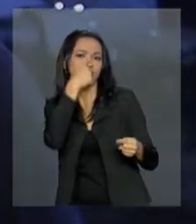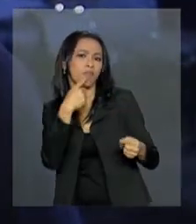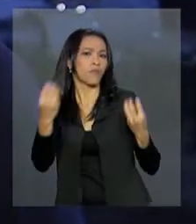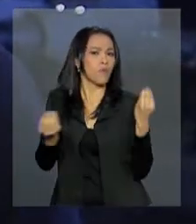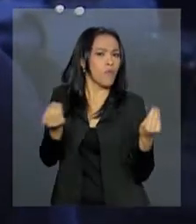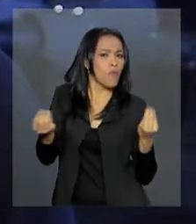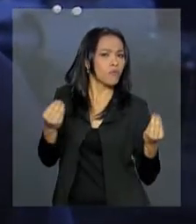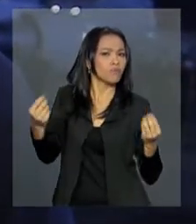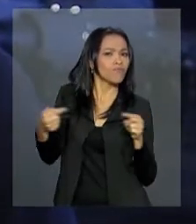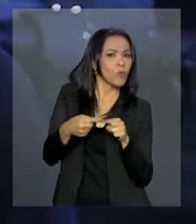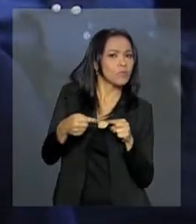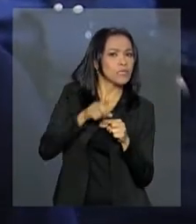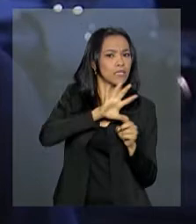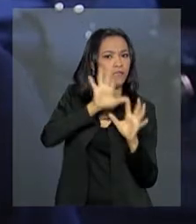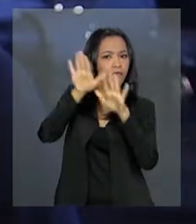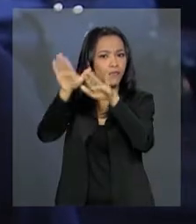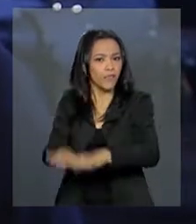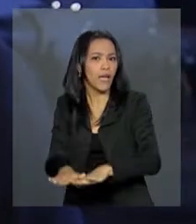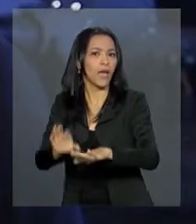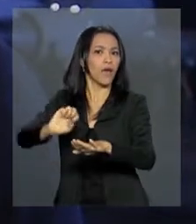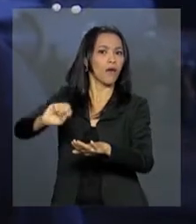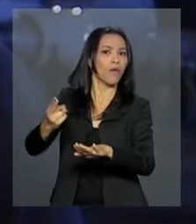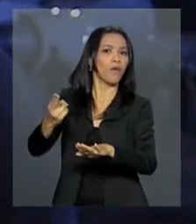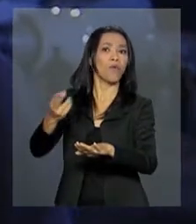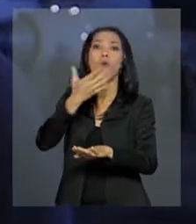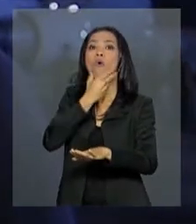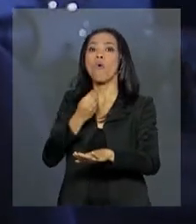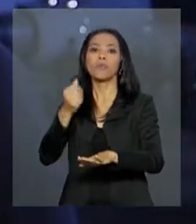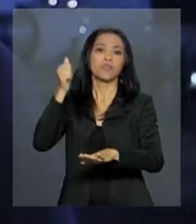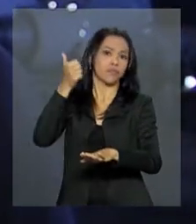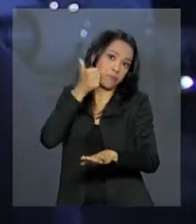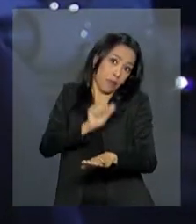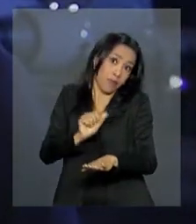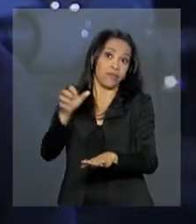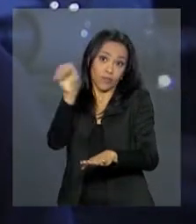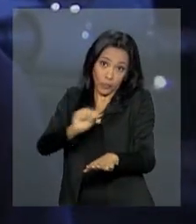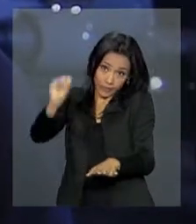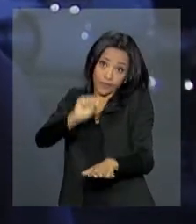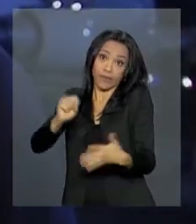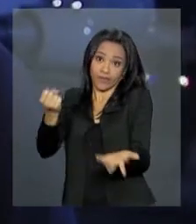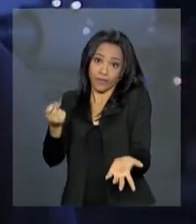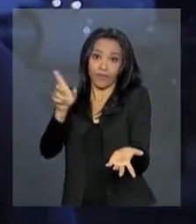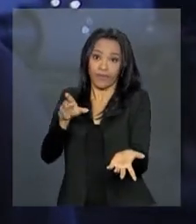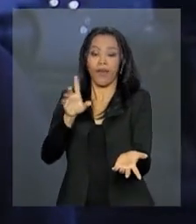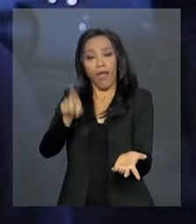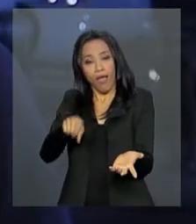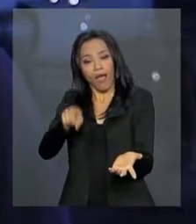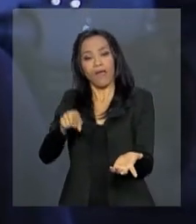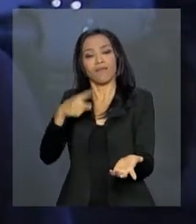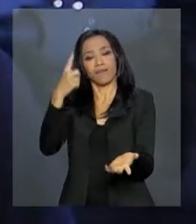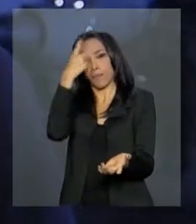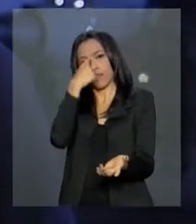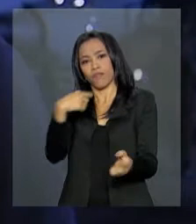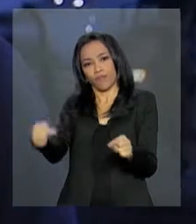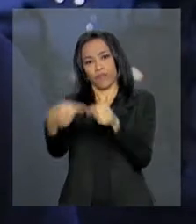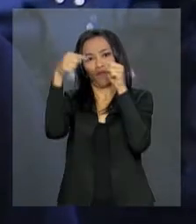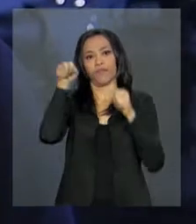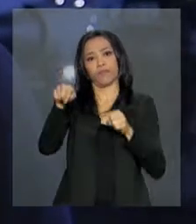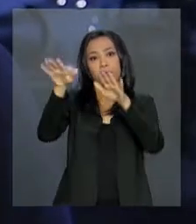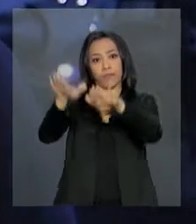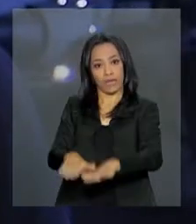abrigos possuem capacidade de receber homens solteiros ou mulheres solteiras. Então isso é um pouco o que define esse perfil.